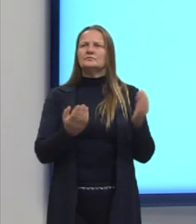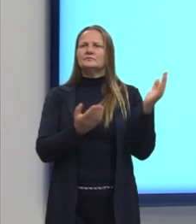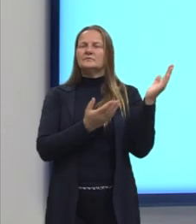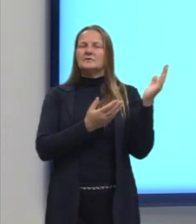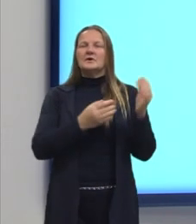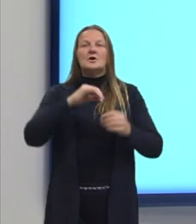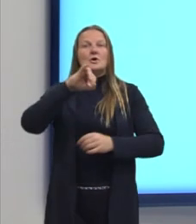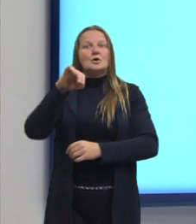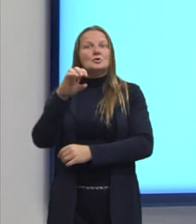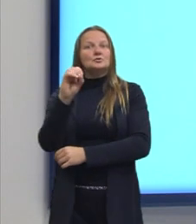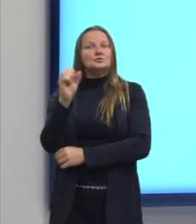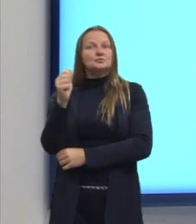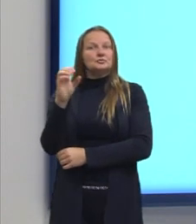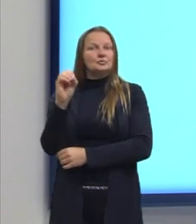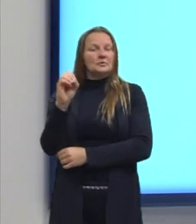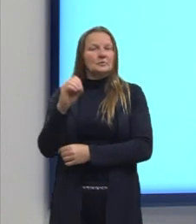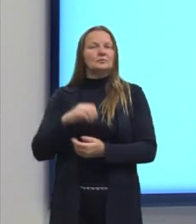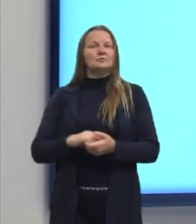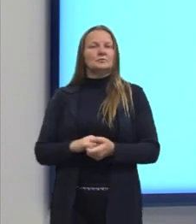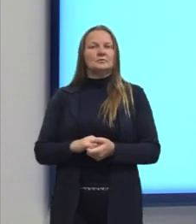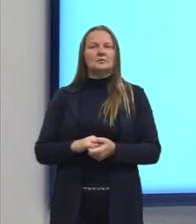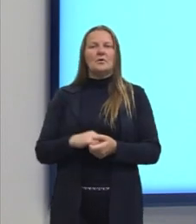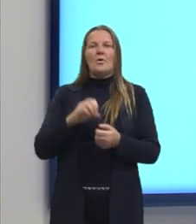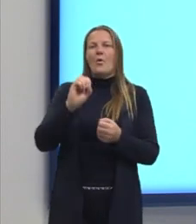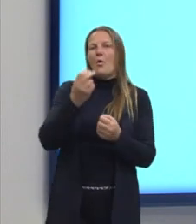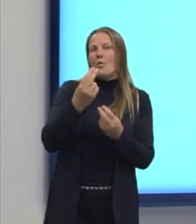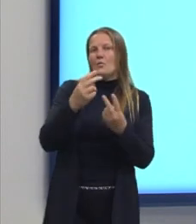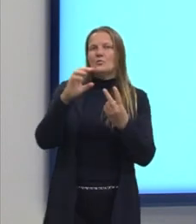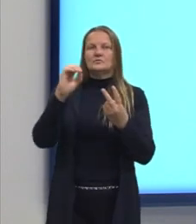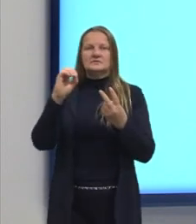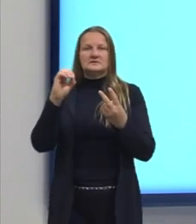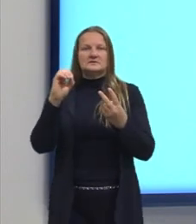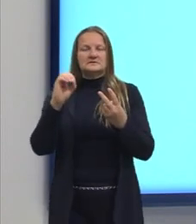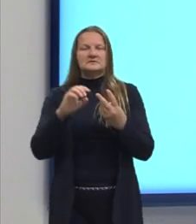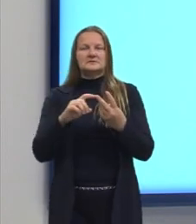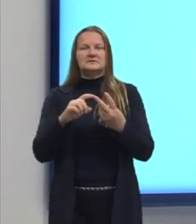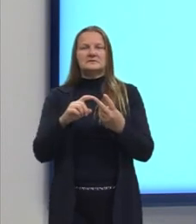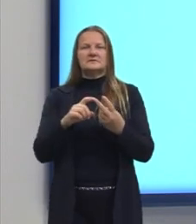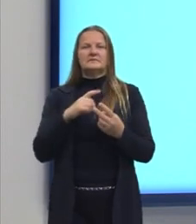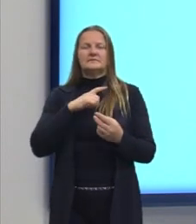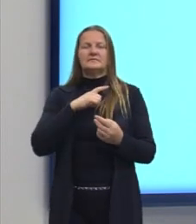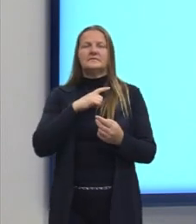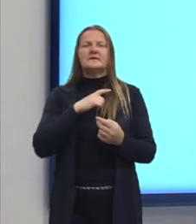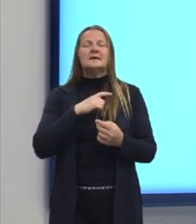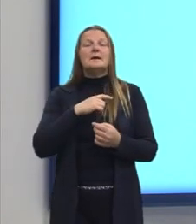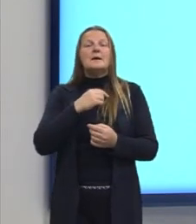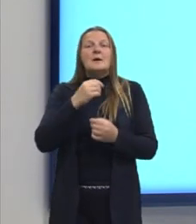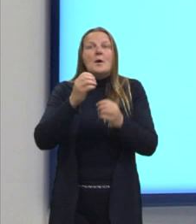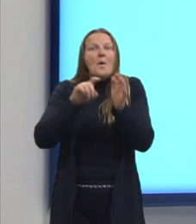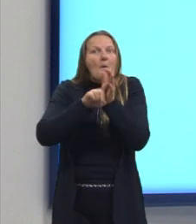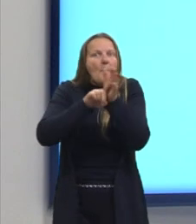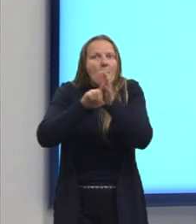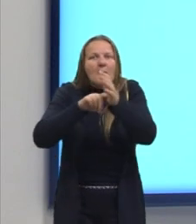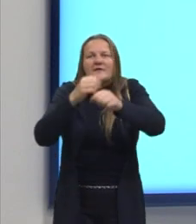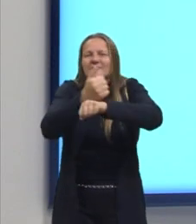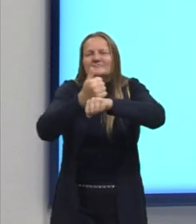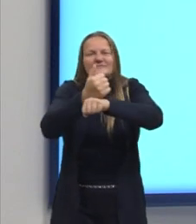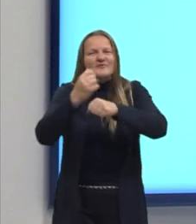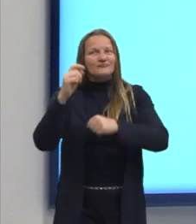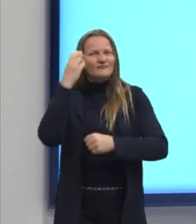João, ou Zero, que são os nomes ali do personagem do Wagner Moura, é um cientista genial,